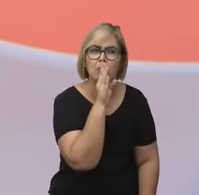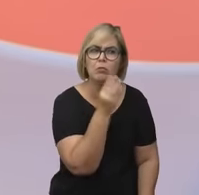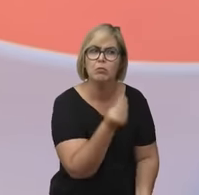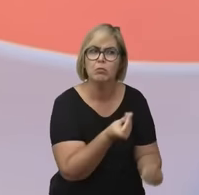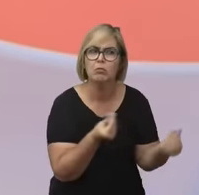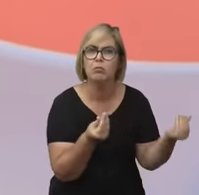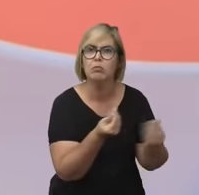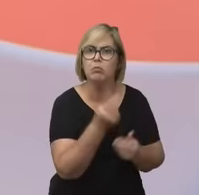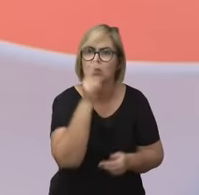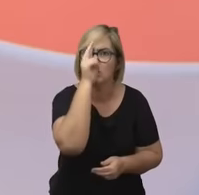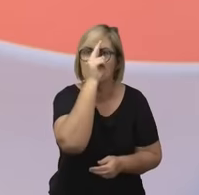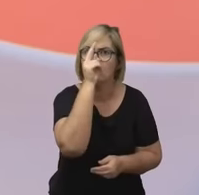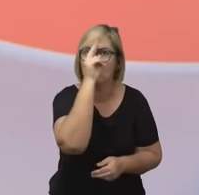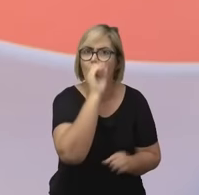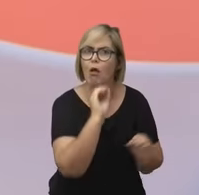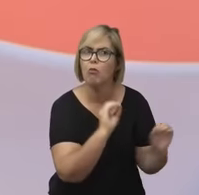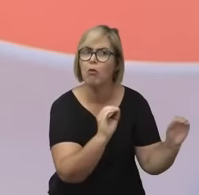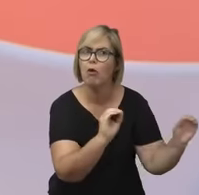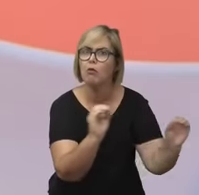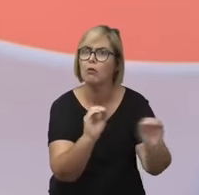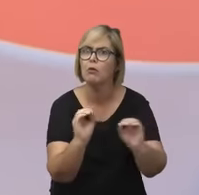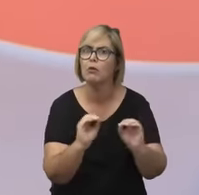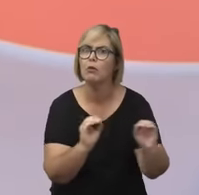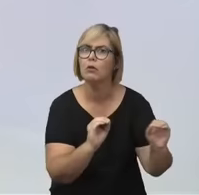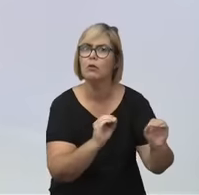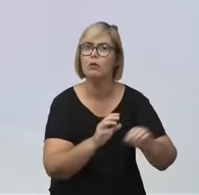silêncios estão por toda parte.